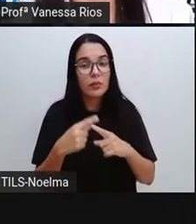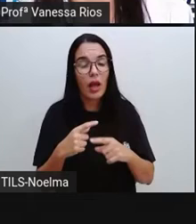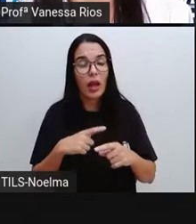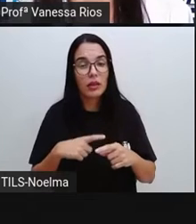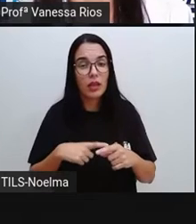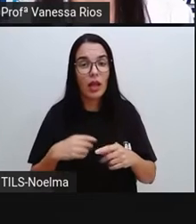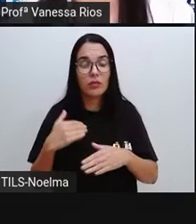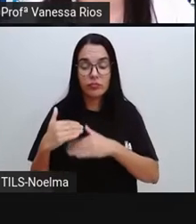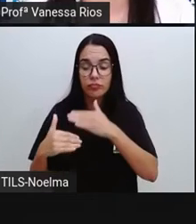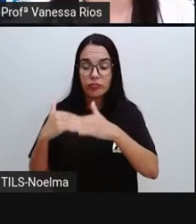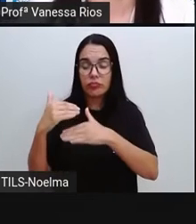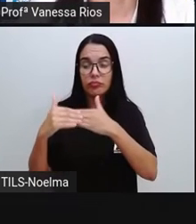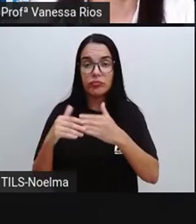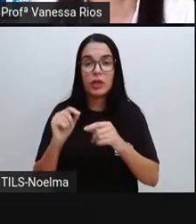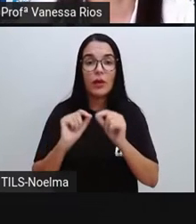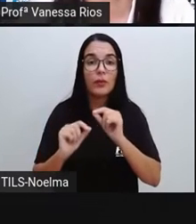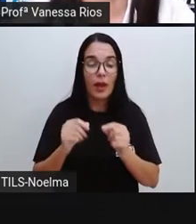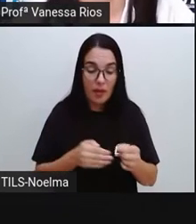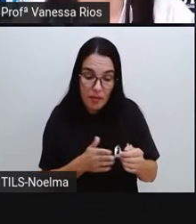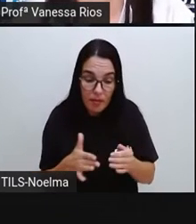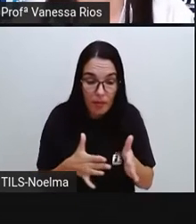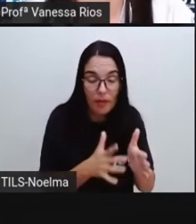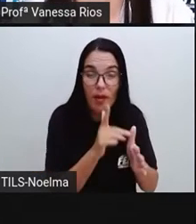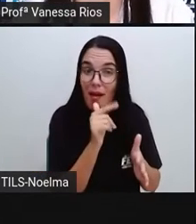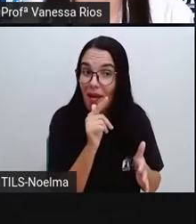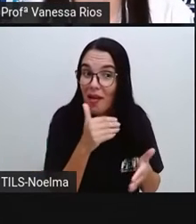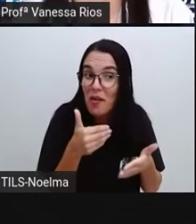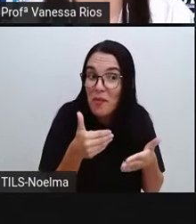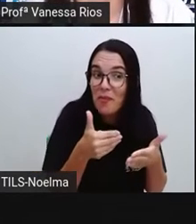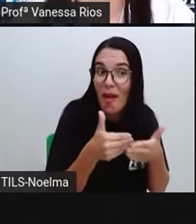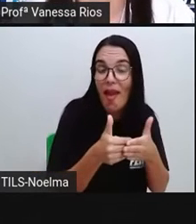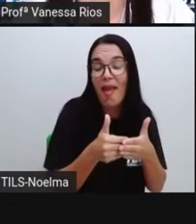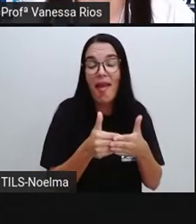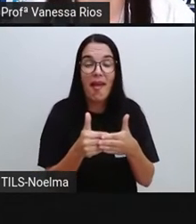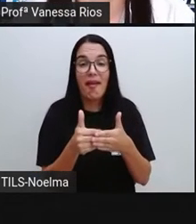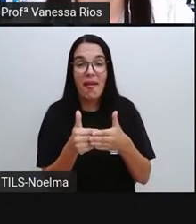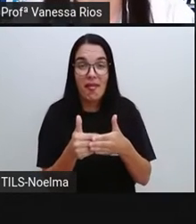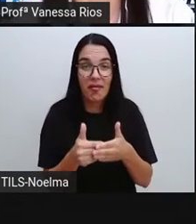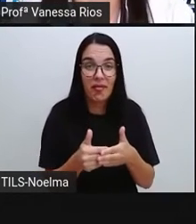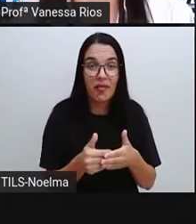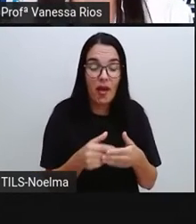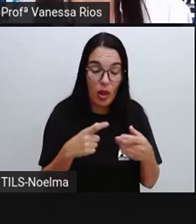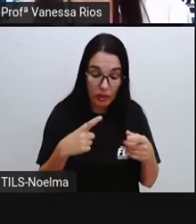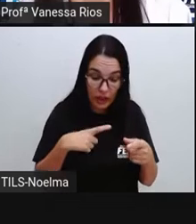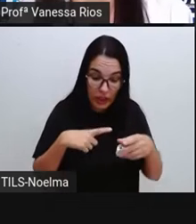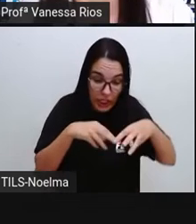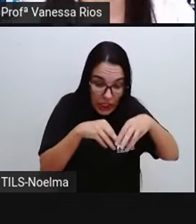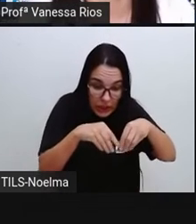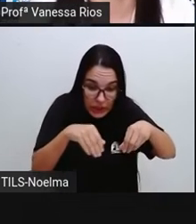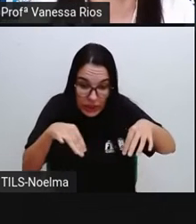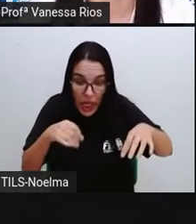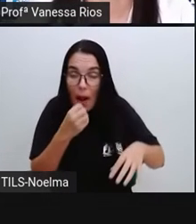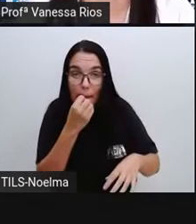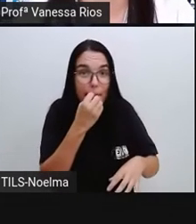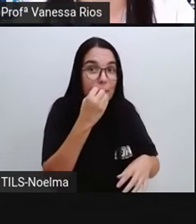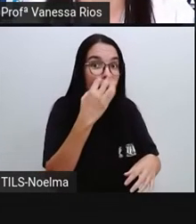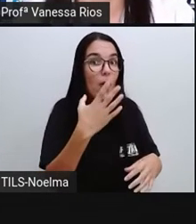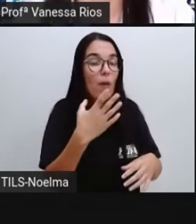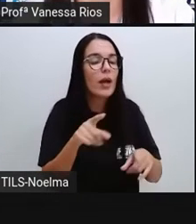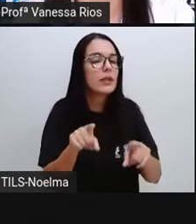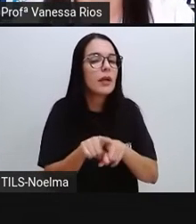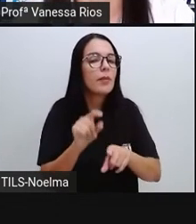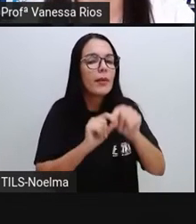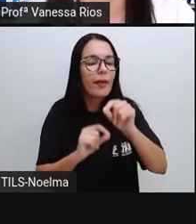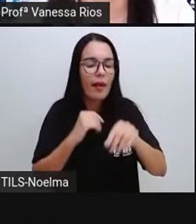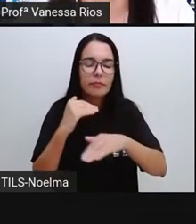justamente próximo a rios, próximo a fontes de água, em solos férteis que proporcionaram